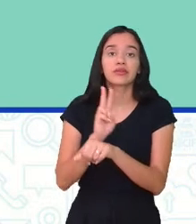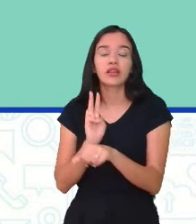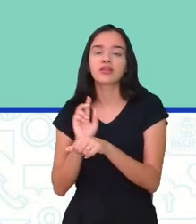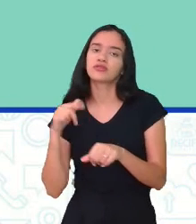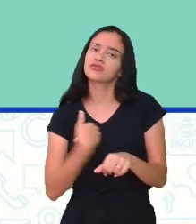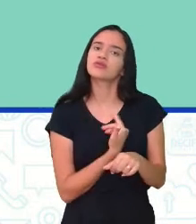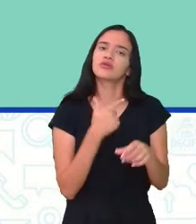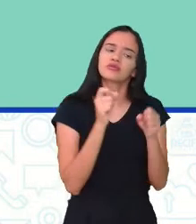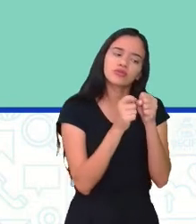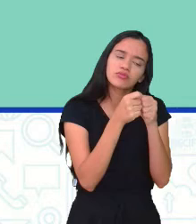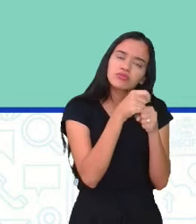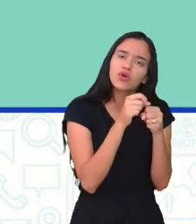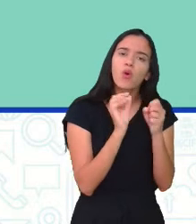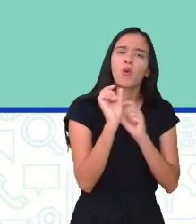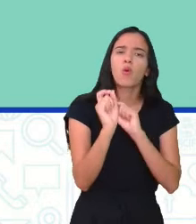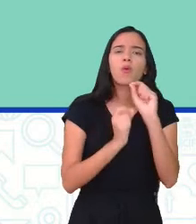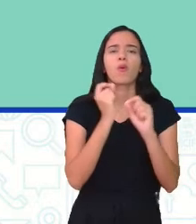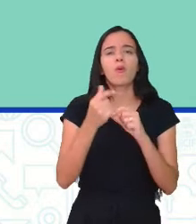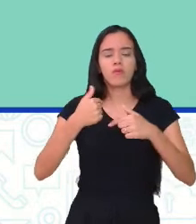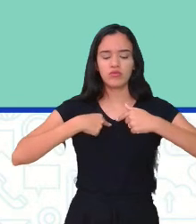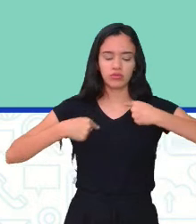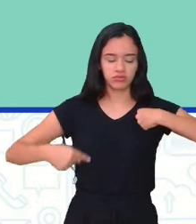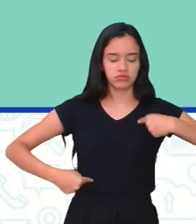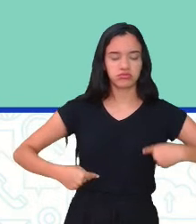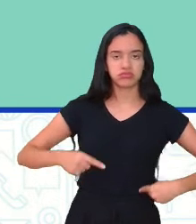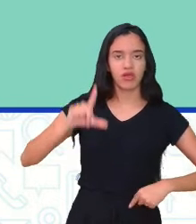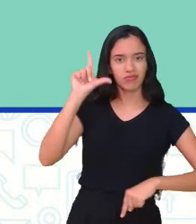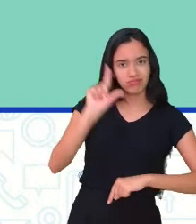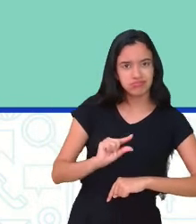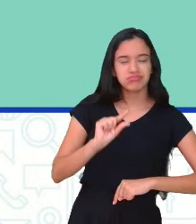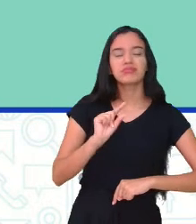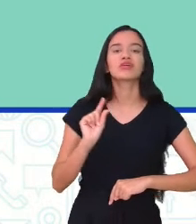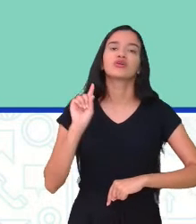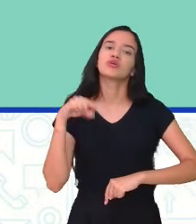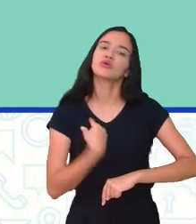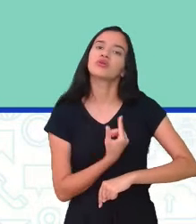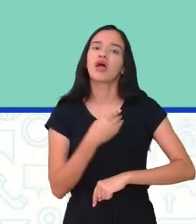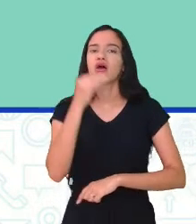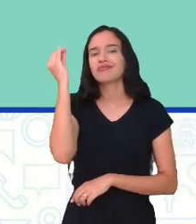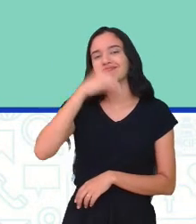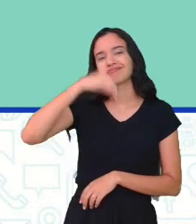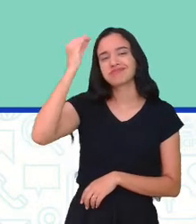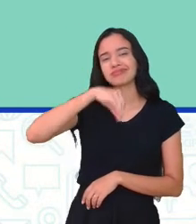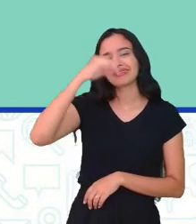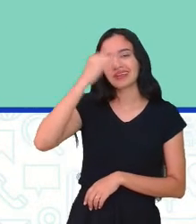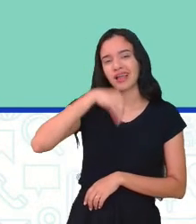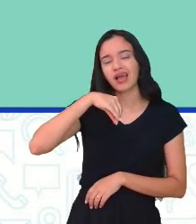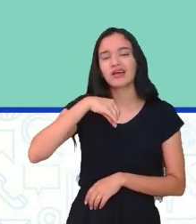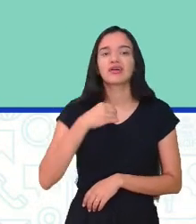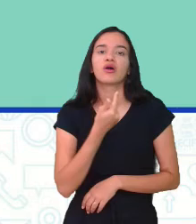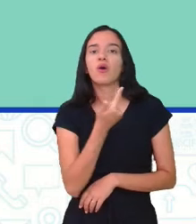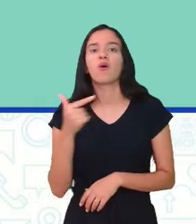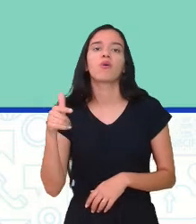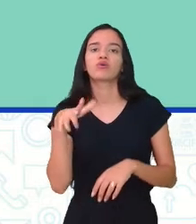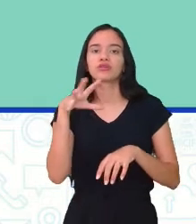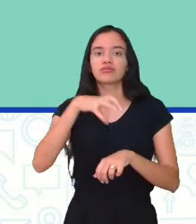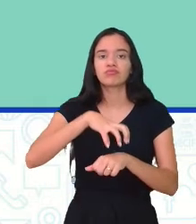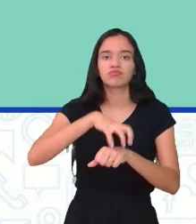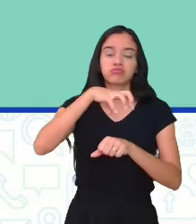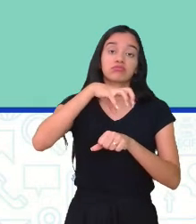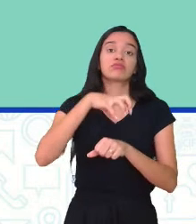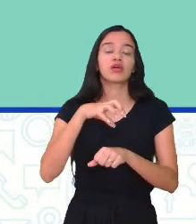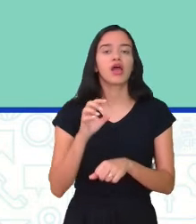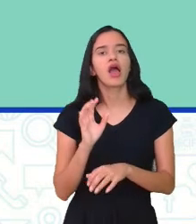como o nosso organismo fica com a baixa imunidade nós ficamos predispostos a pegar outras infecções